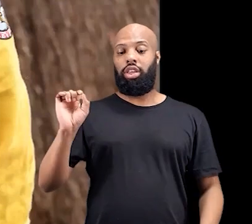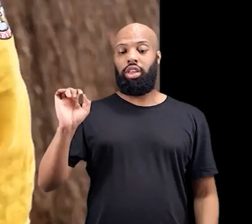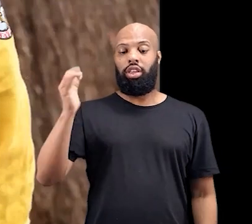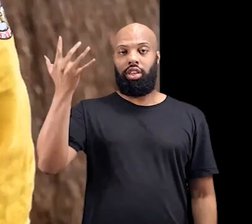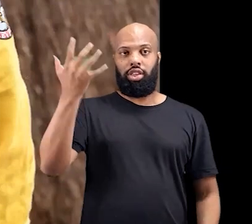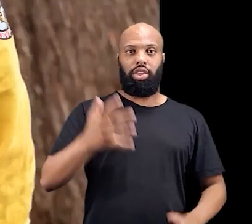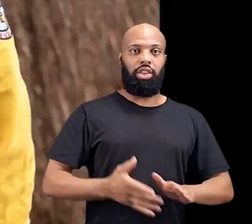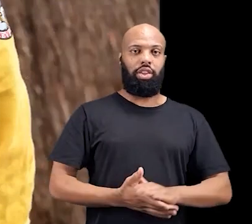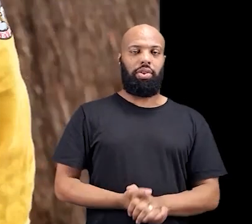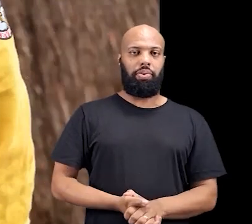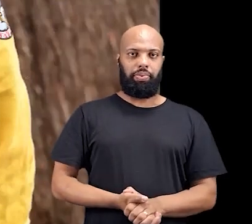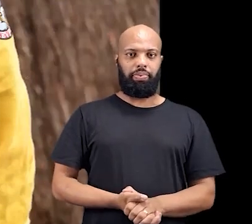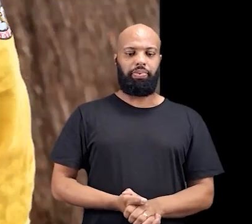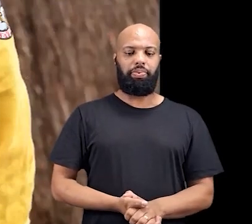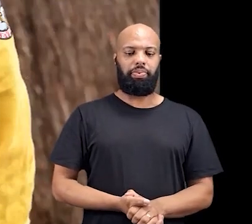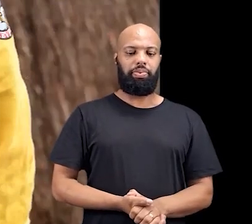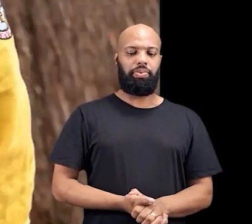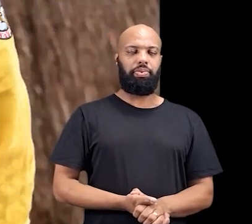E aí?